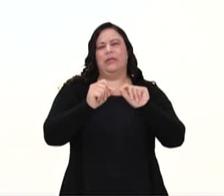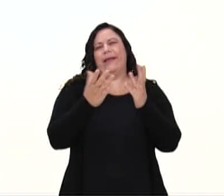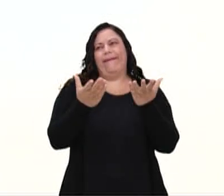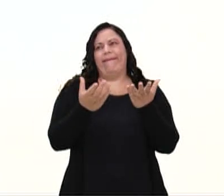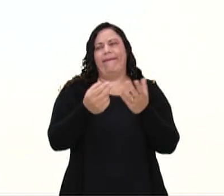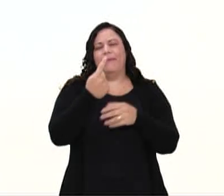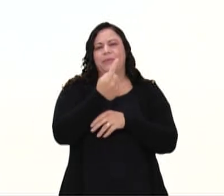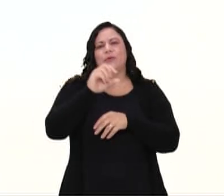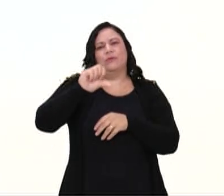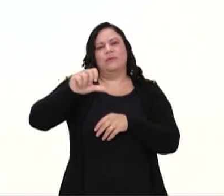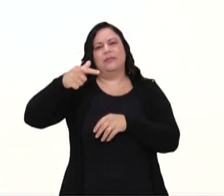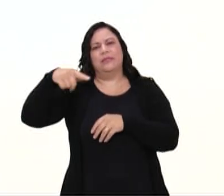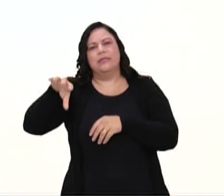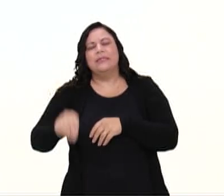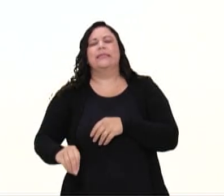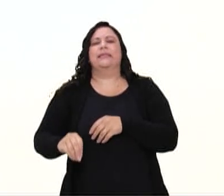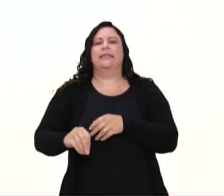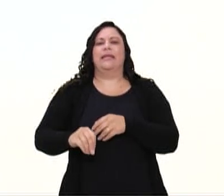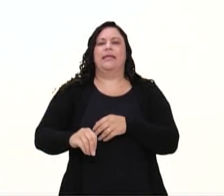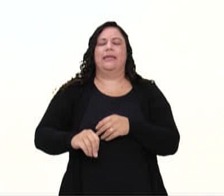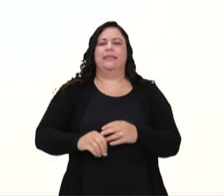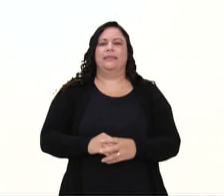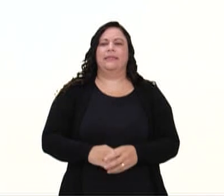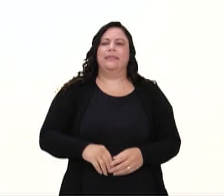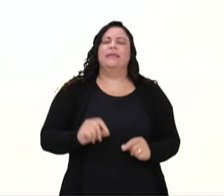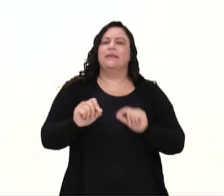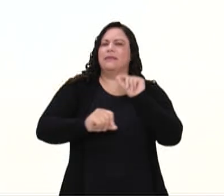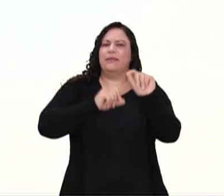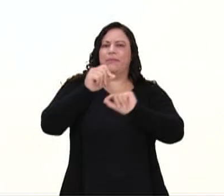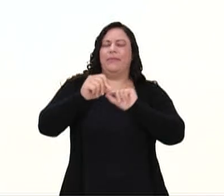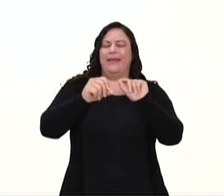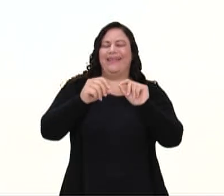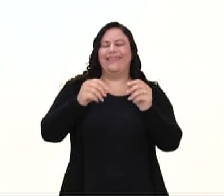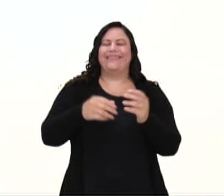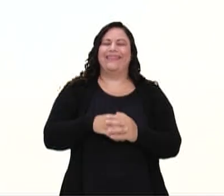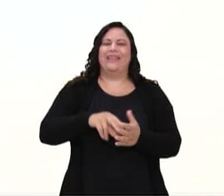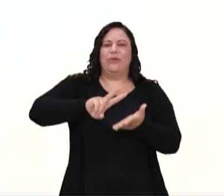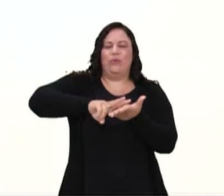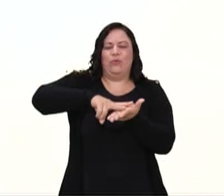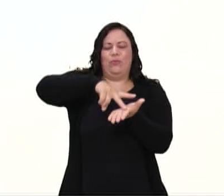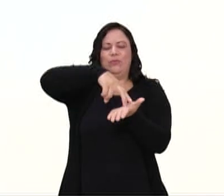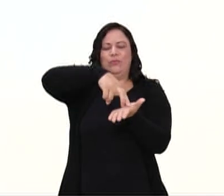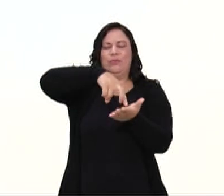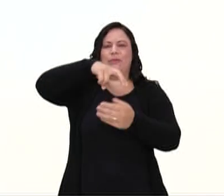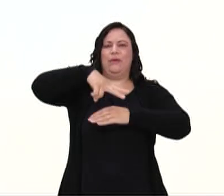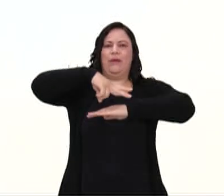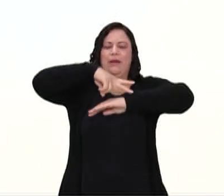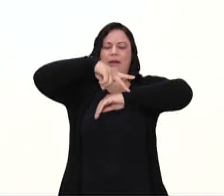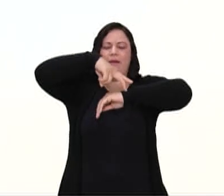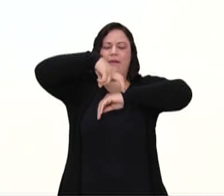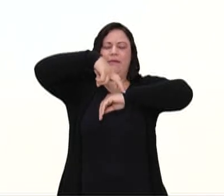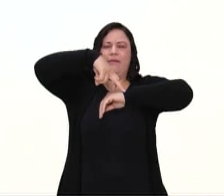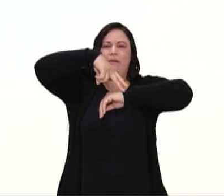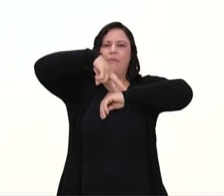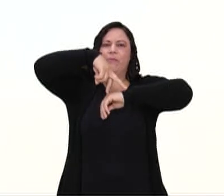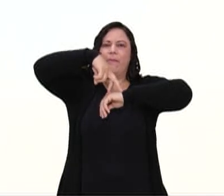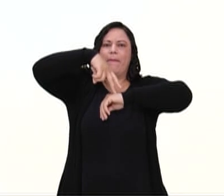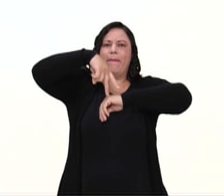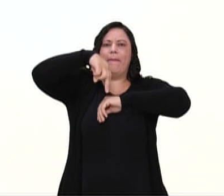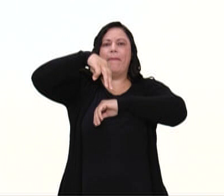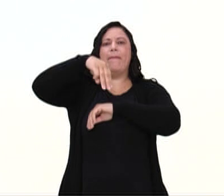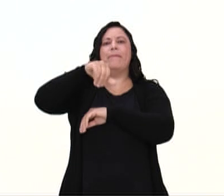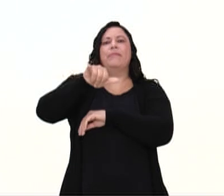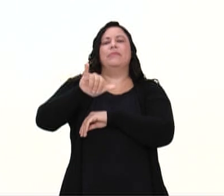fortaleceu. E com isso, lá na década de 70, surgiu o quê? Surgiu o breaking. Com ele,